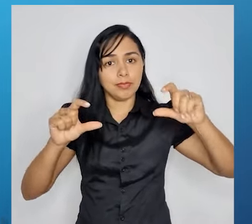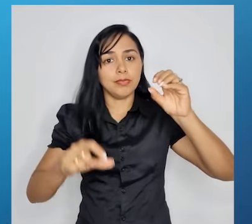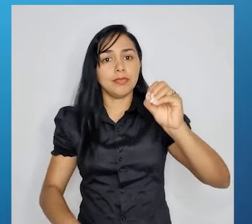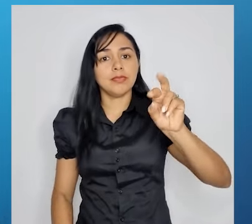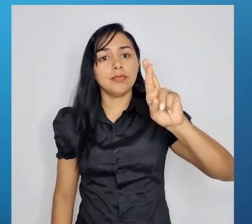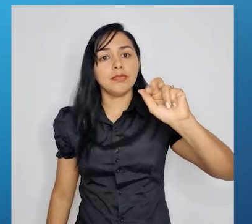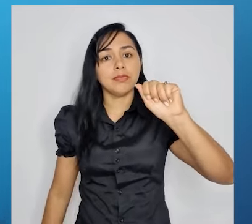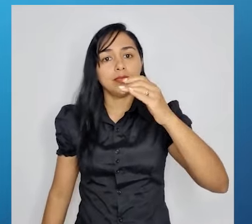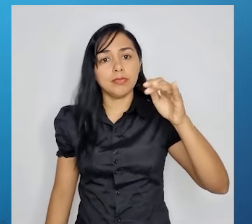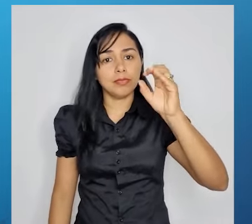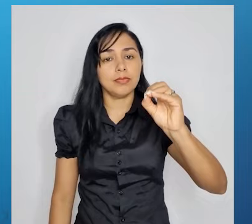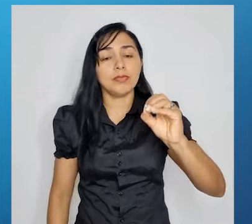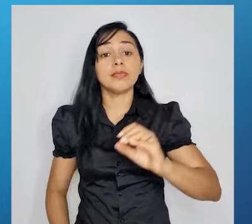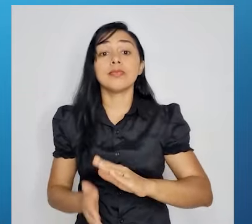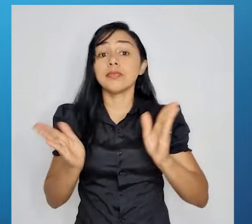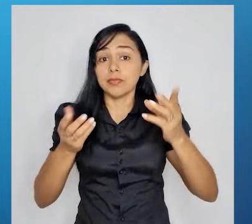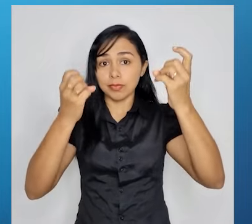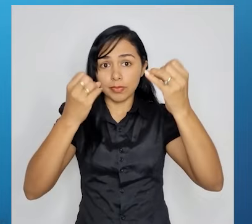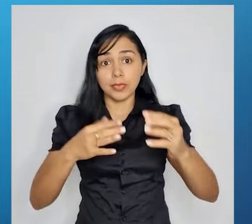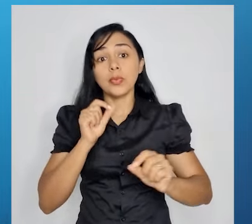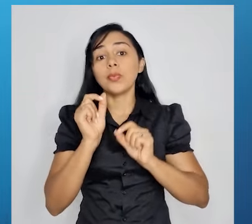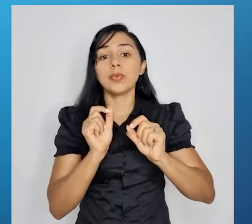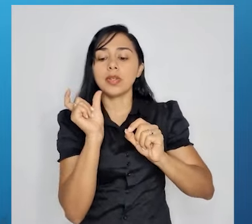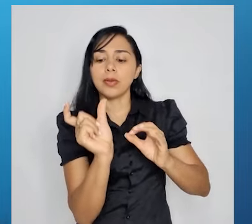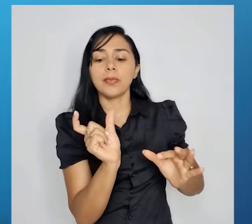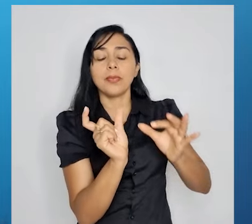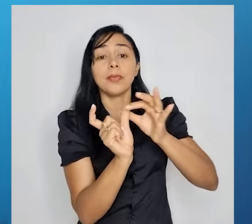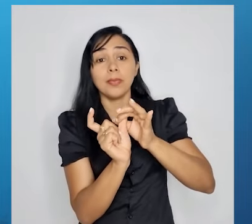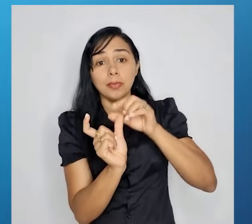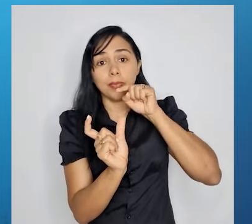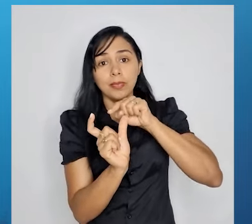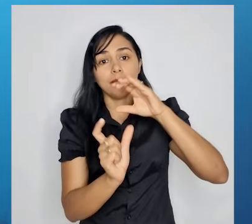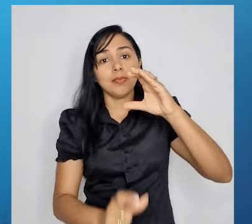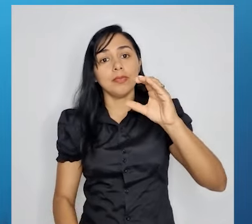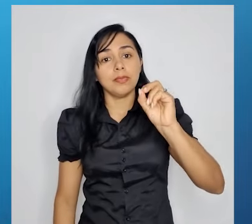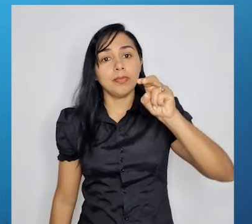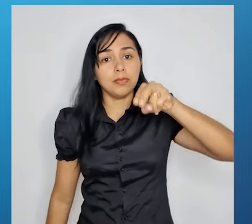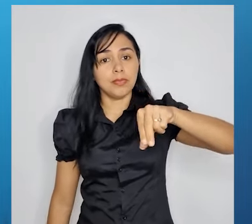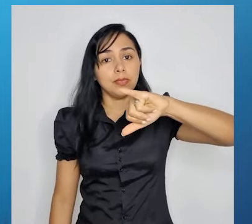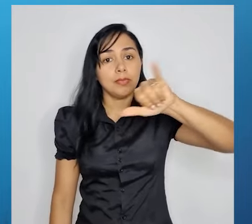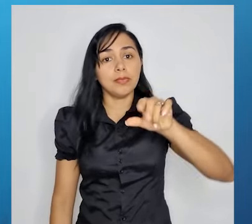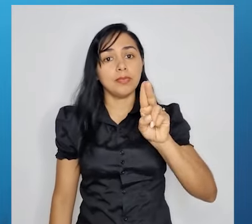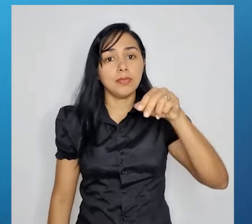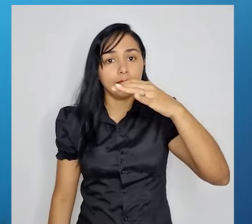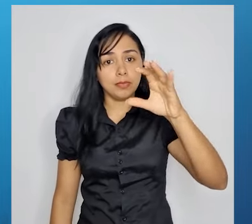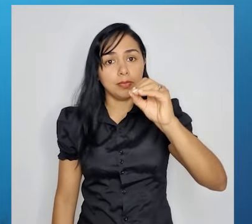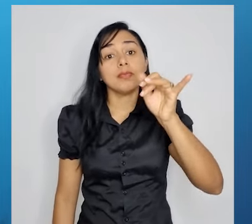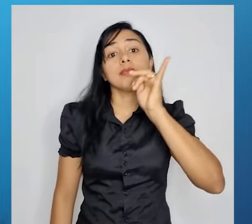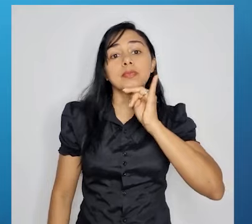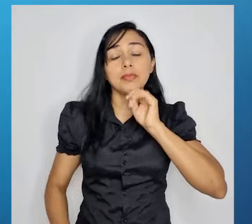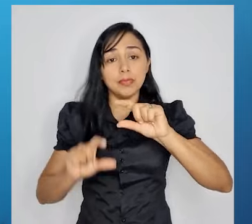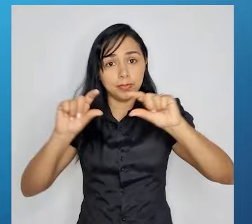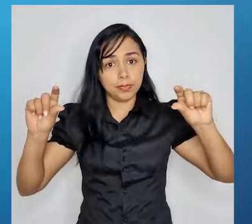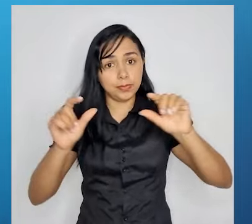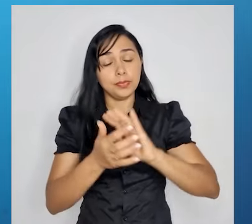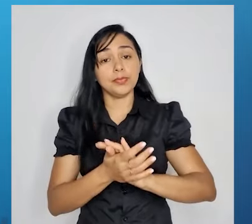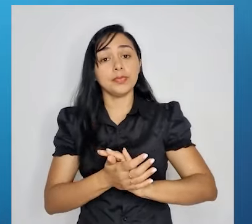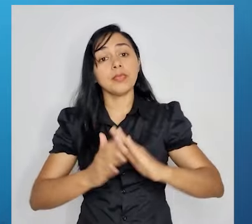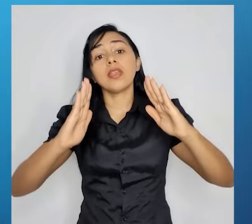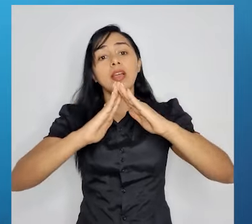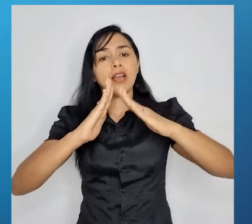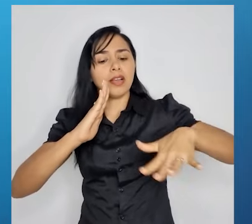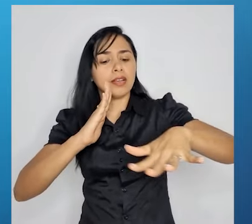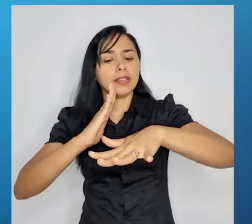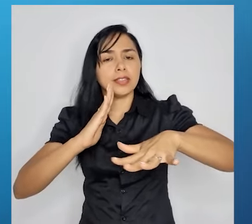o que é conjunção? Vou pegar esse exemplo para te explicar melhor. A calçada está molhada e